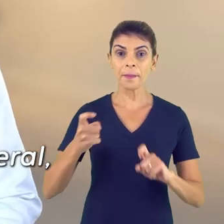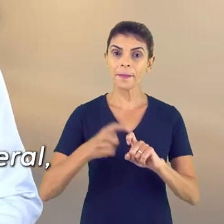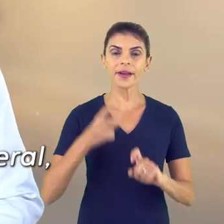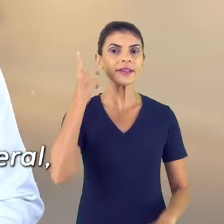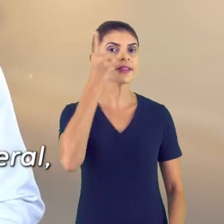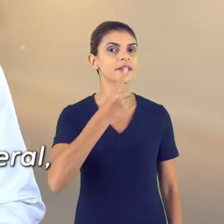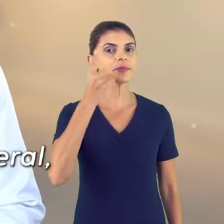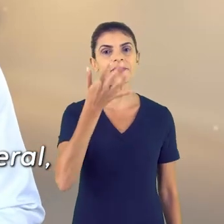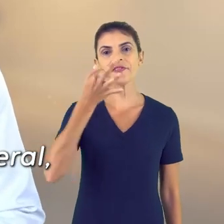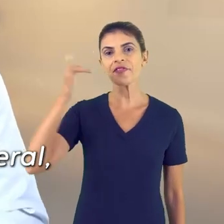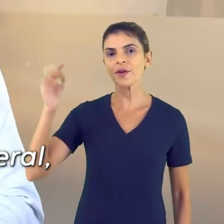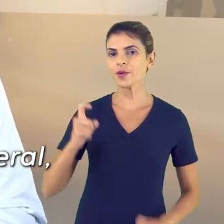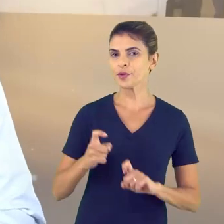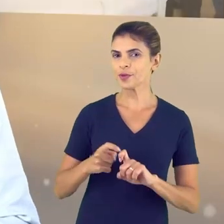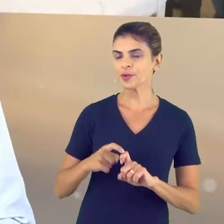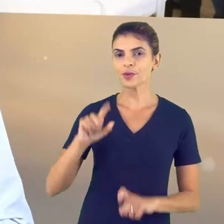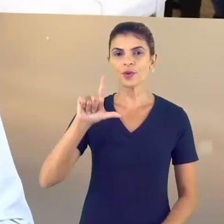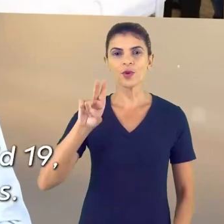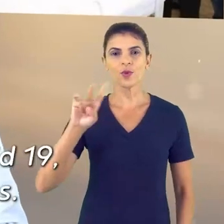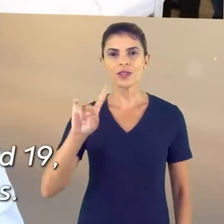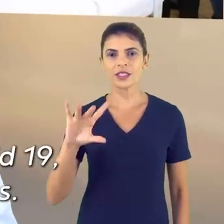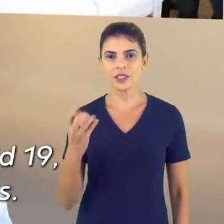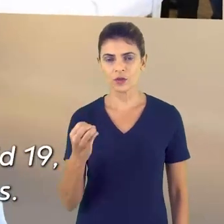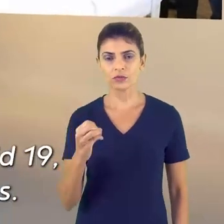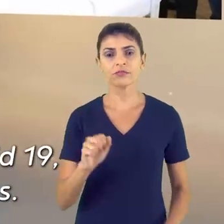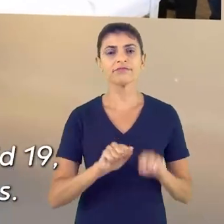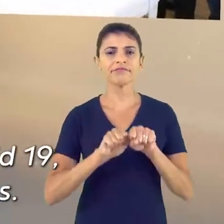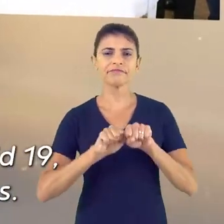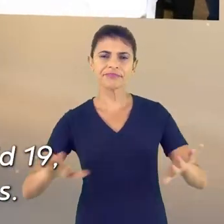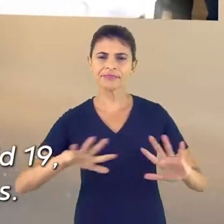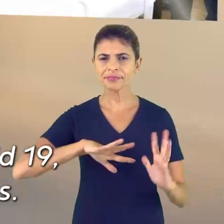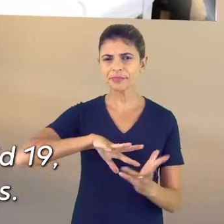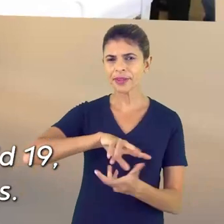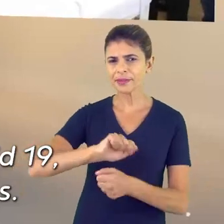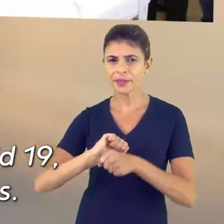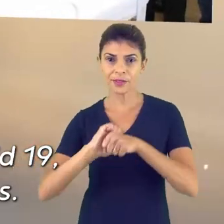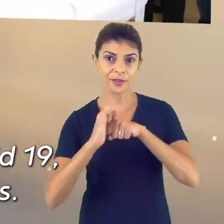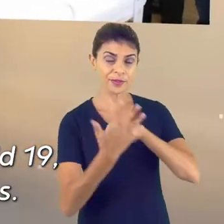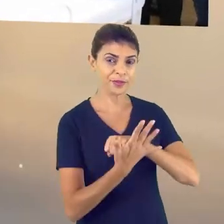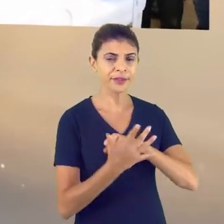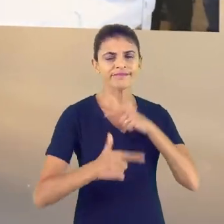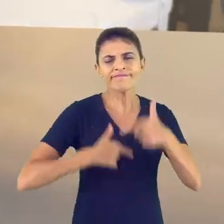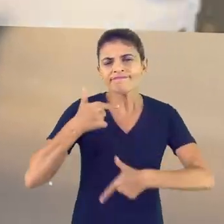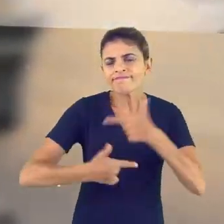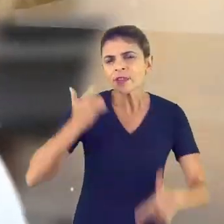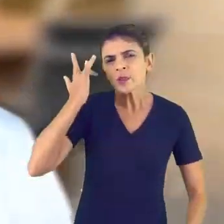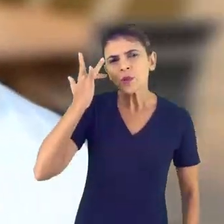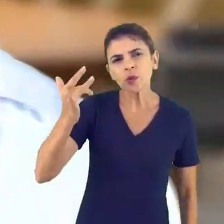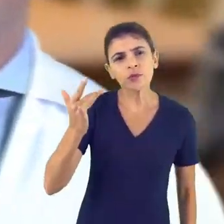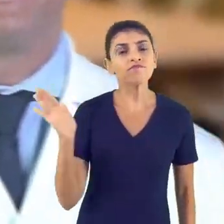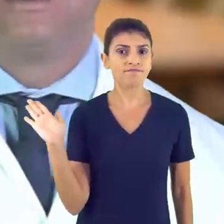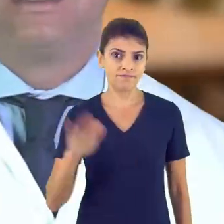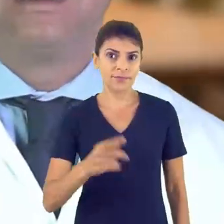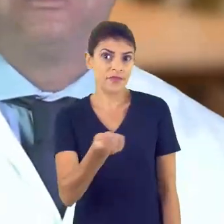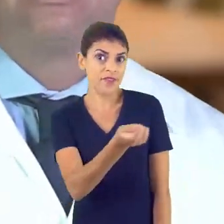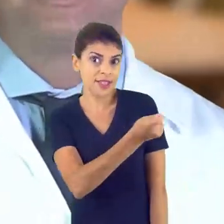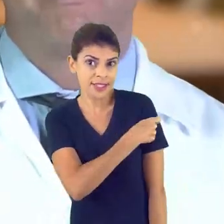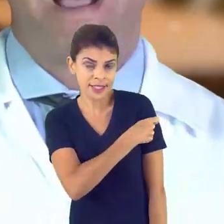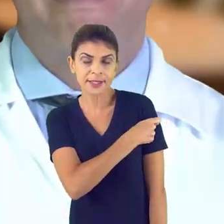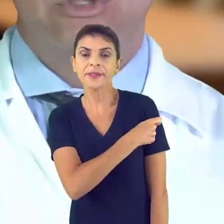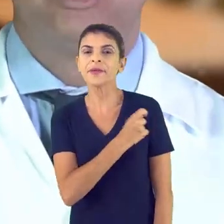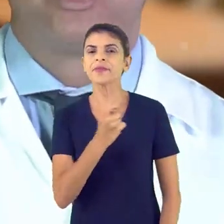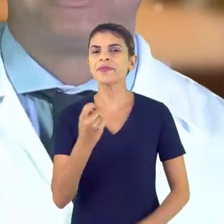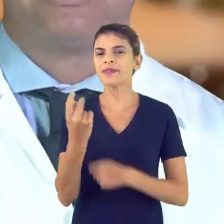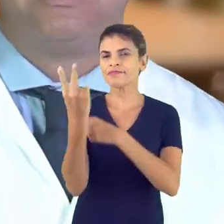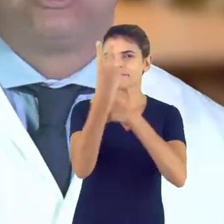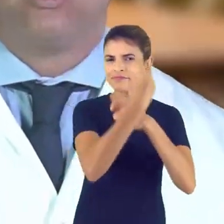Sou médico e deputado federal, doutor Luizinho. Durante a pandemia da Covid-19, trabalhamos todos os dias. Trouxemos a vacina, os